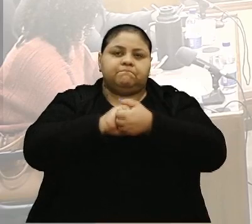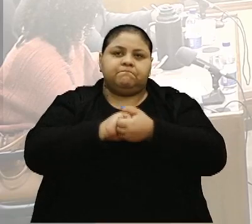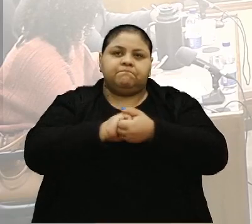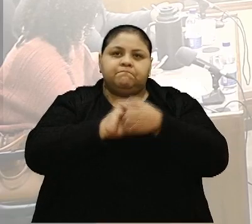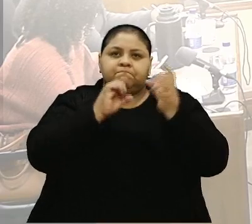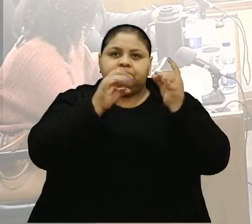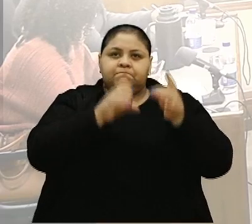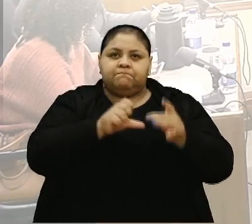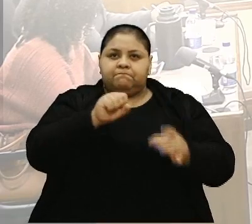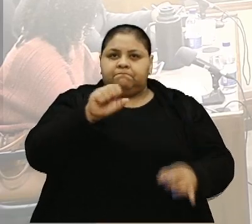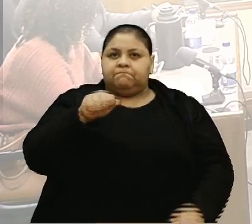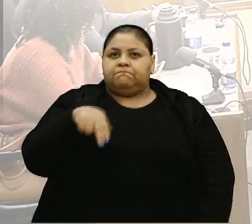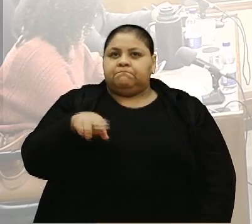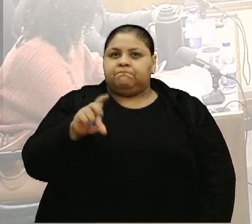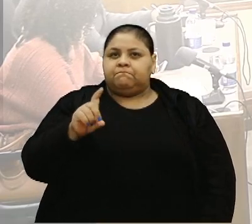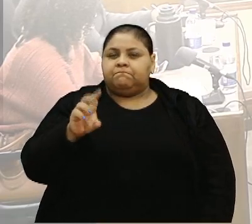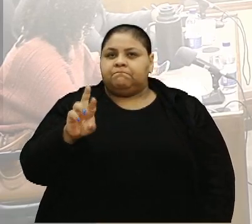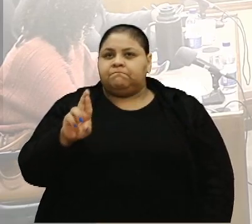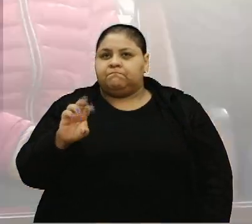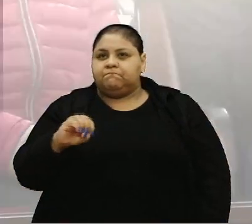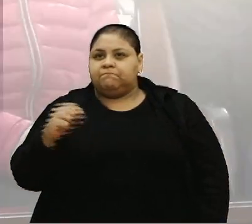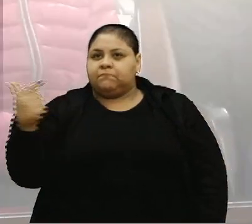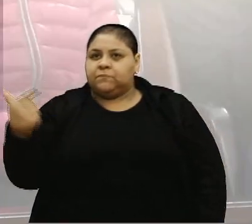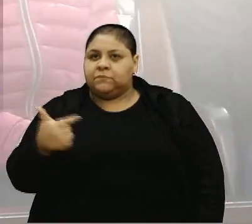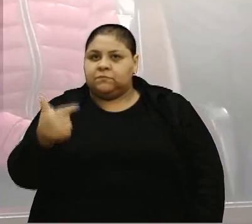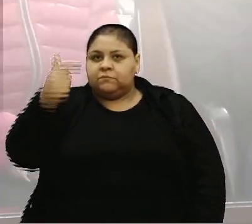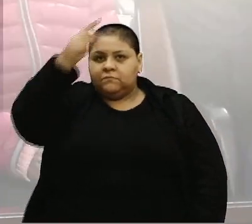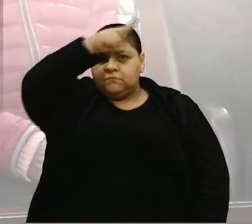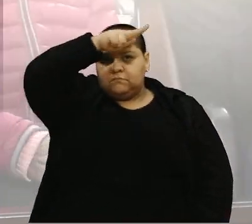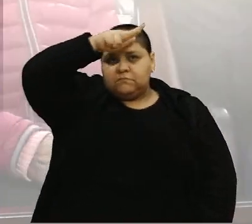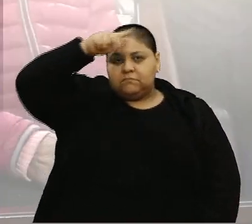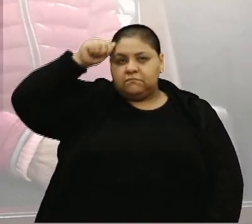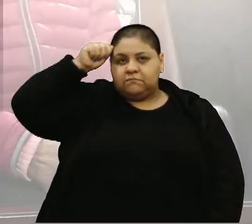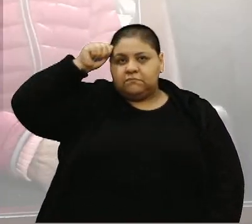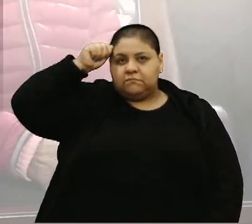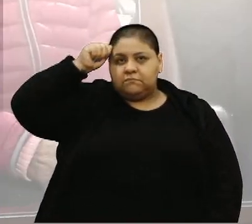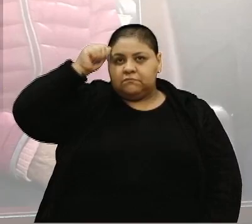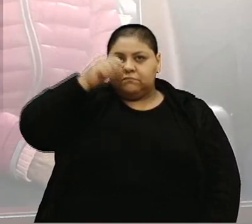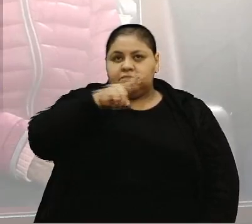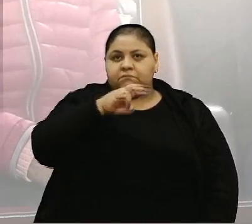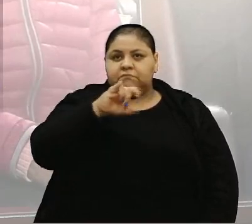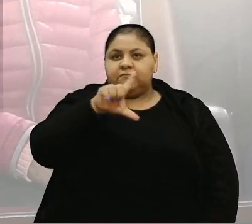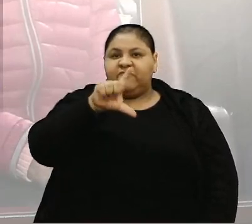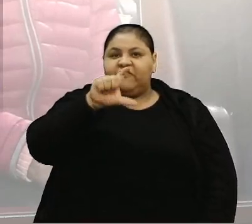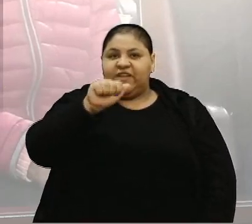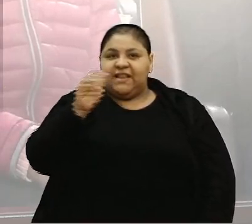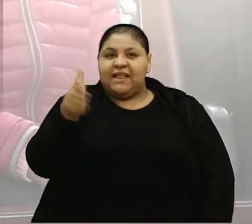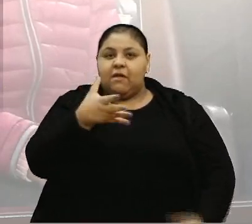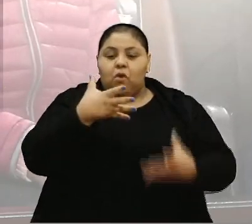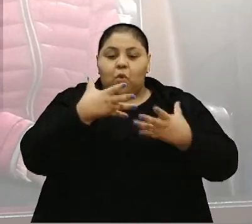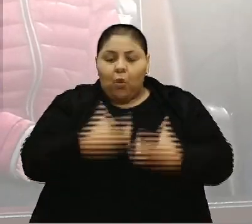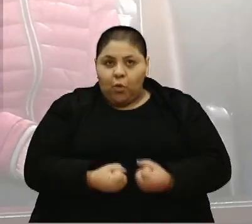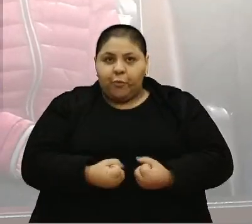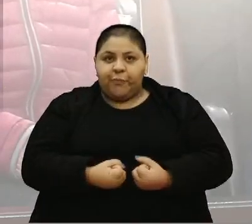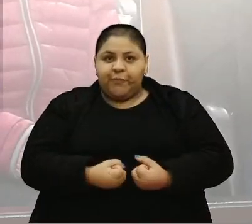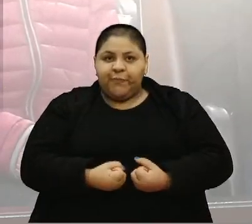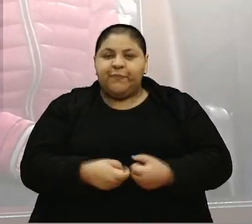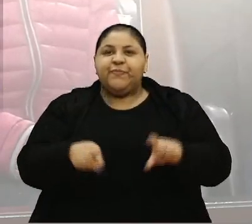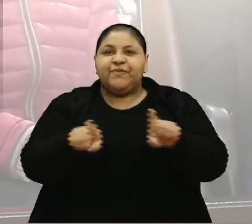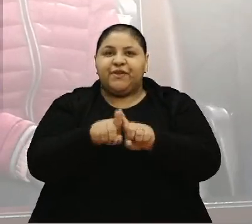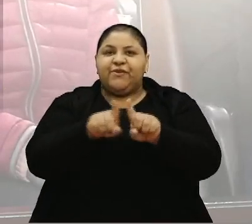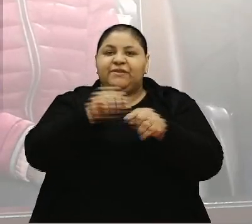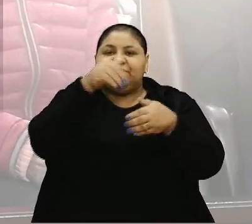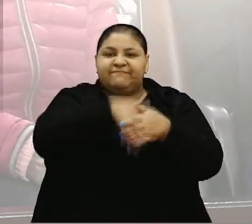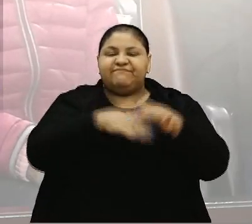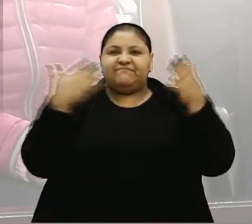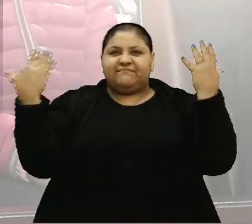o Sando Camargo, o subprefeito aí da Vila Seca. E o meu voto e congratulação hoje vai